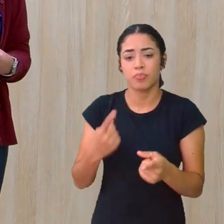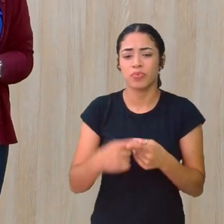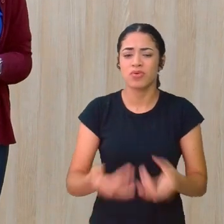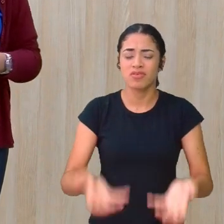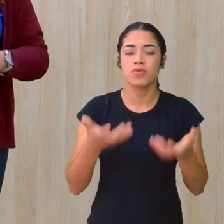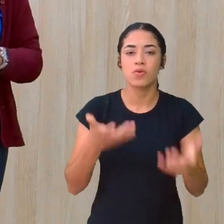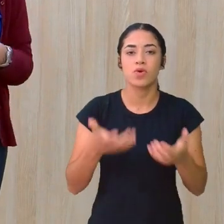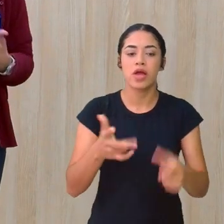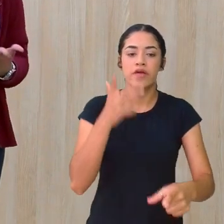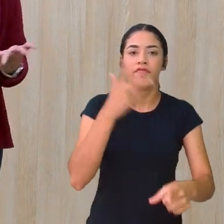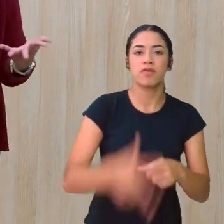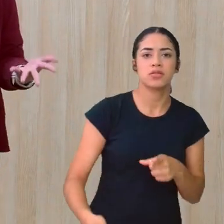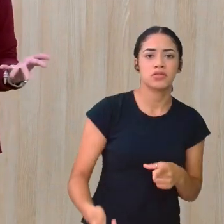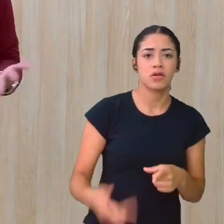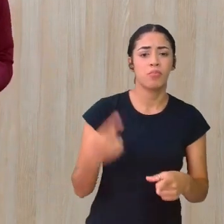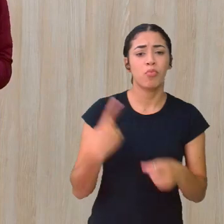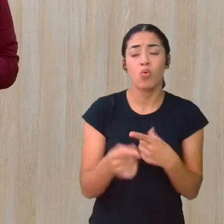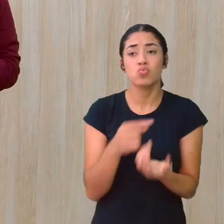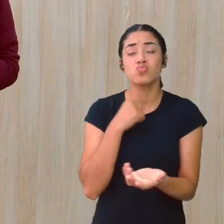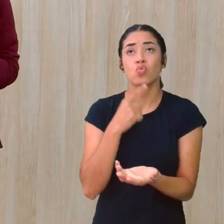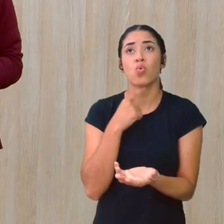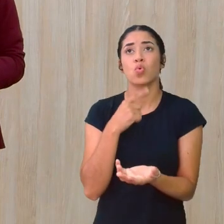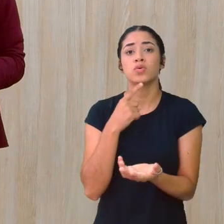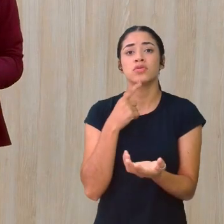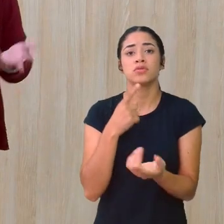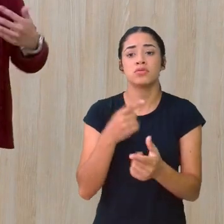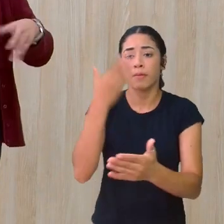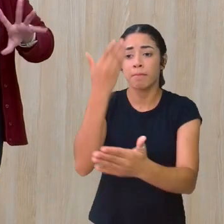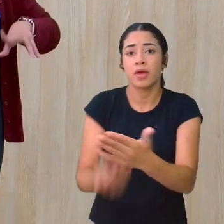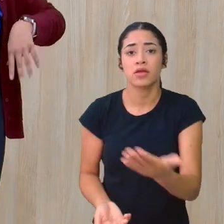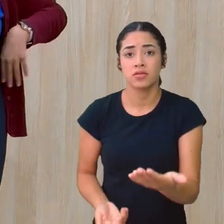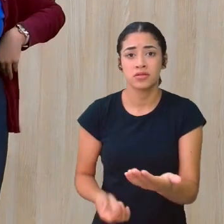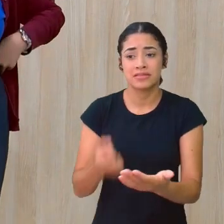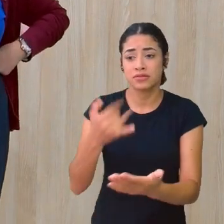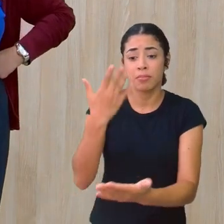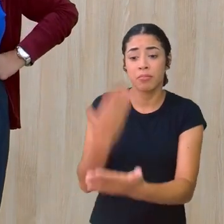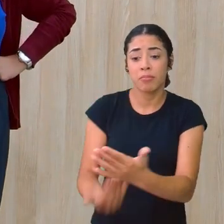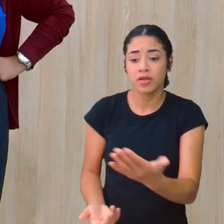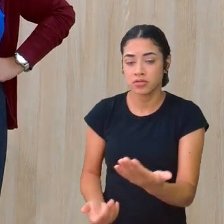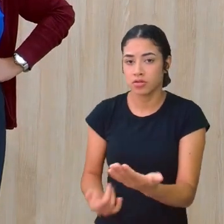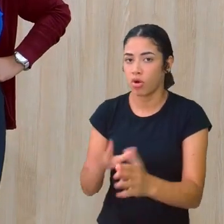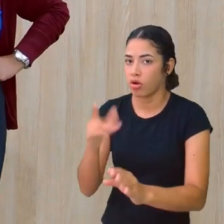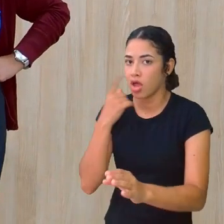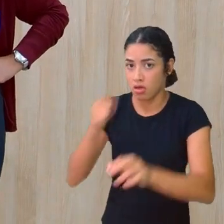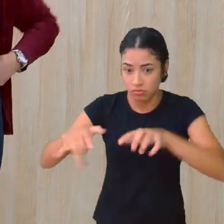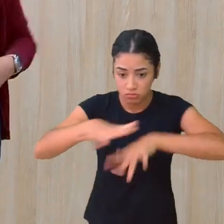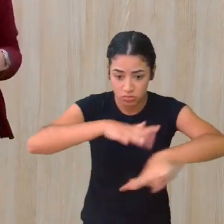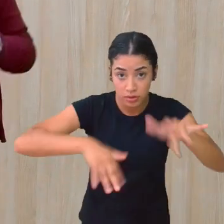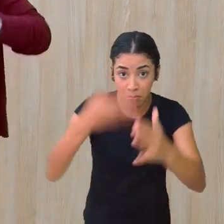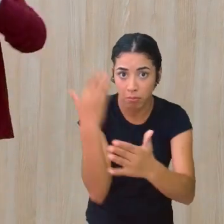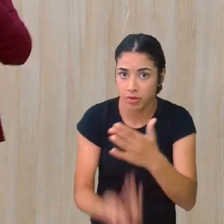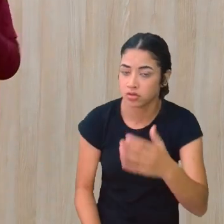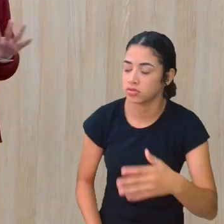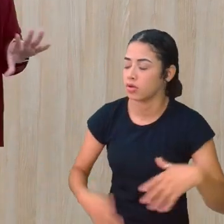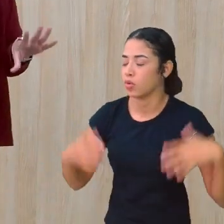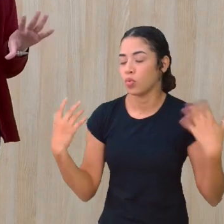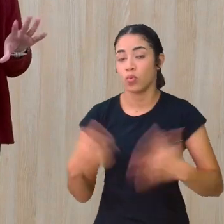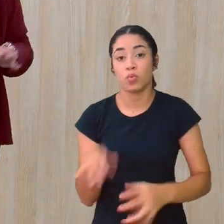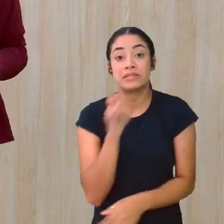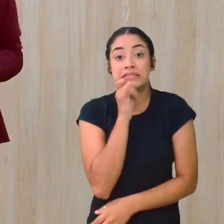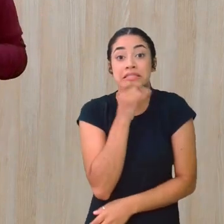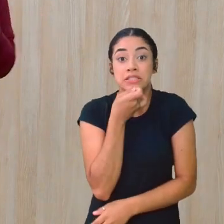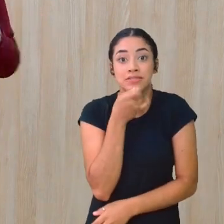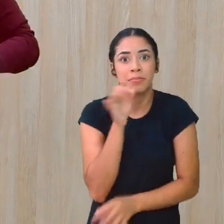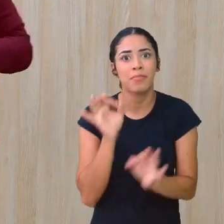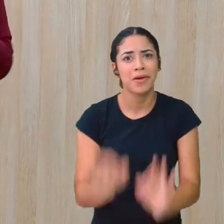vencer Por que eu não consigo Lidar bem Com a derrota E se eu perder No dominó Professora Camila Fico triste Que